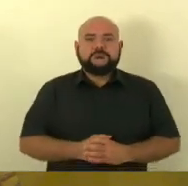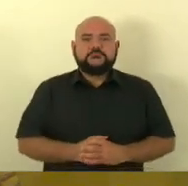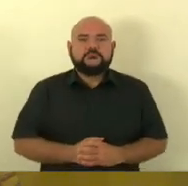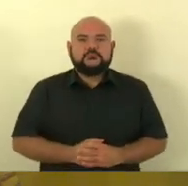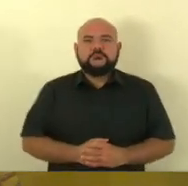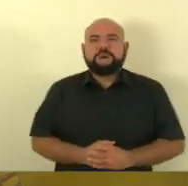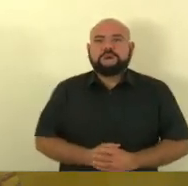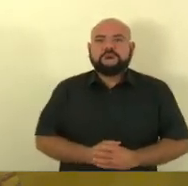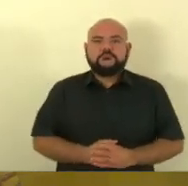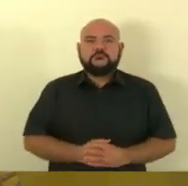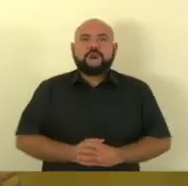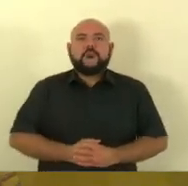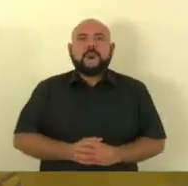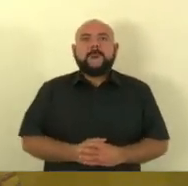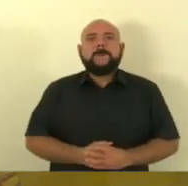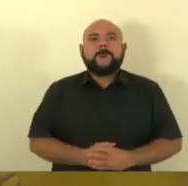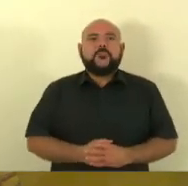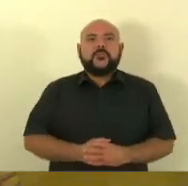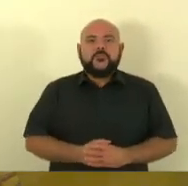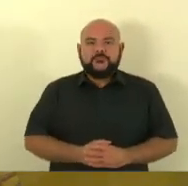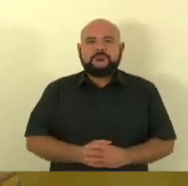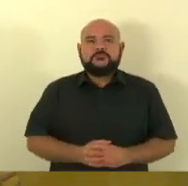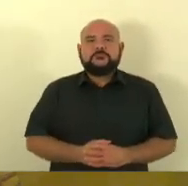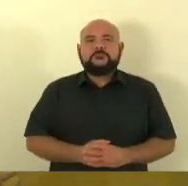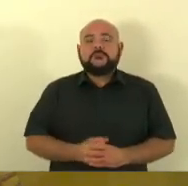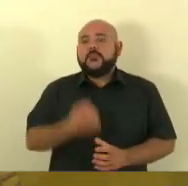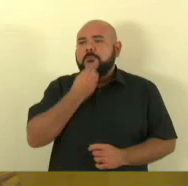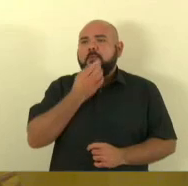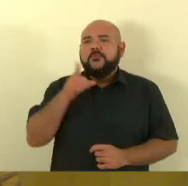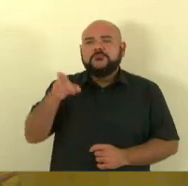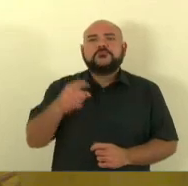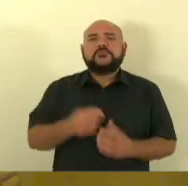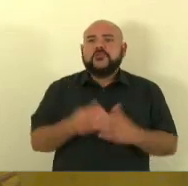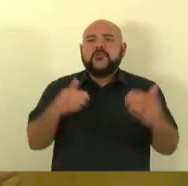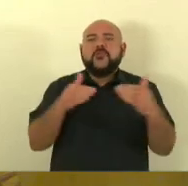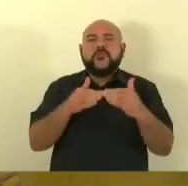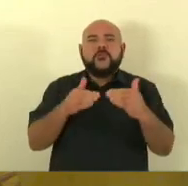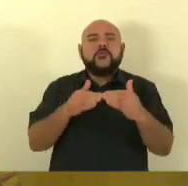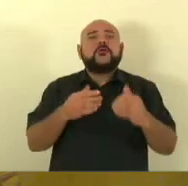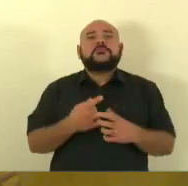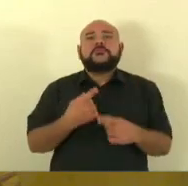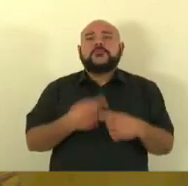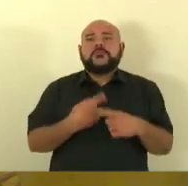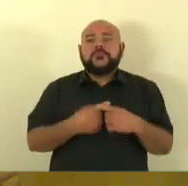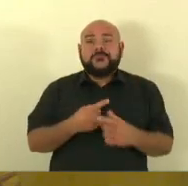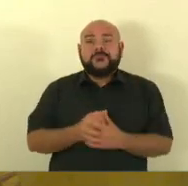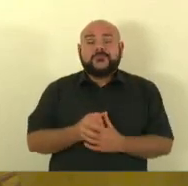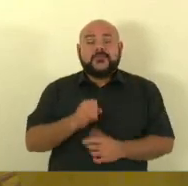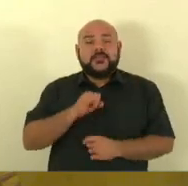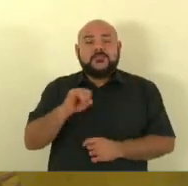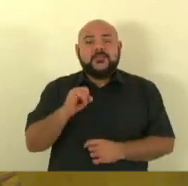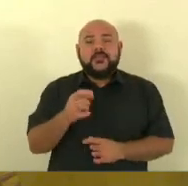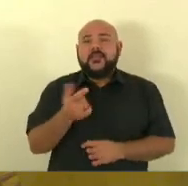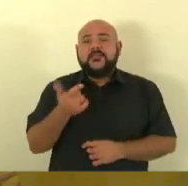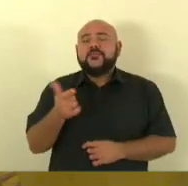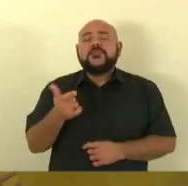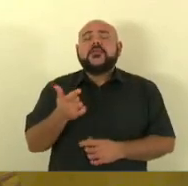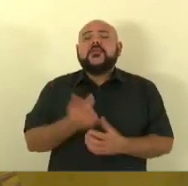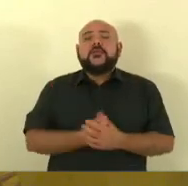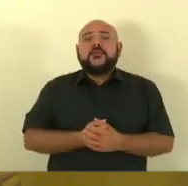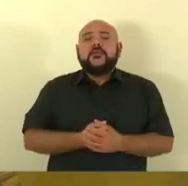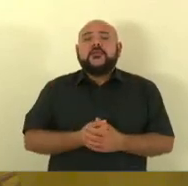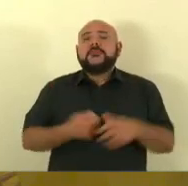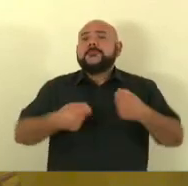assunção lembrando deputado Zé Preto que você tem toda razão se não se não tivesse necessidade